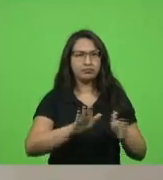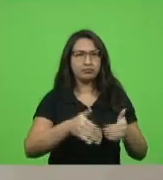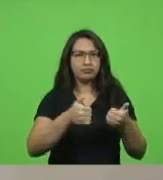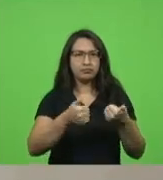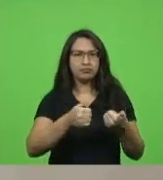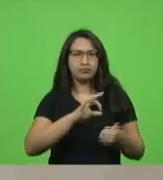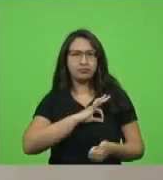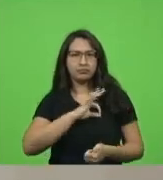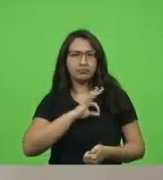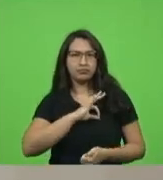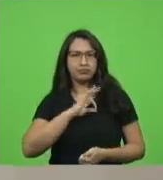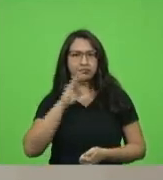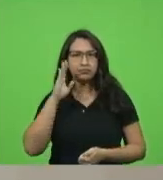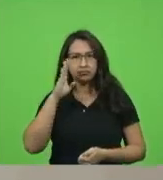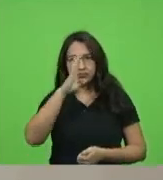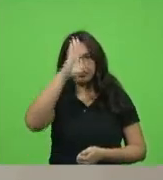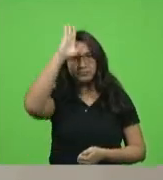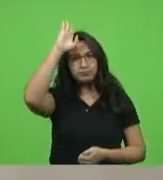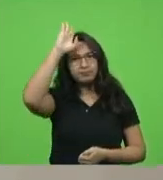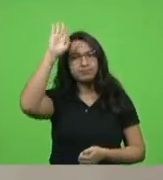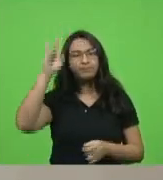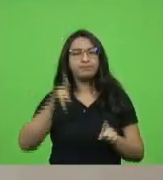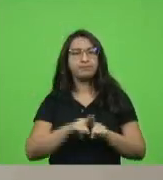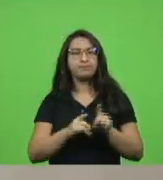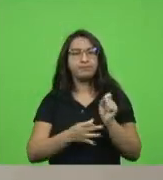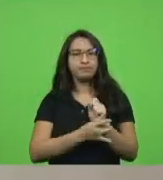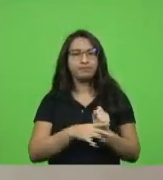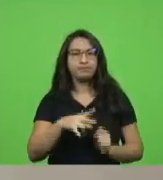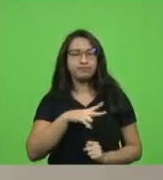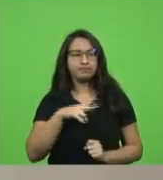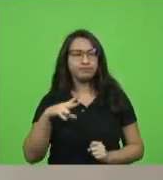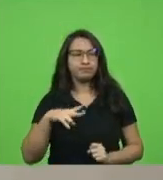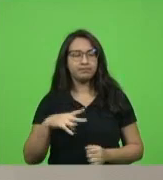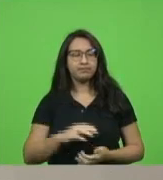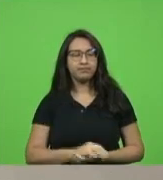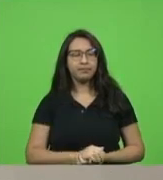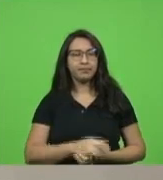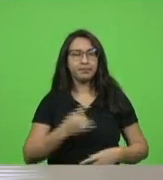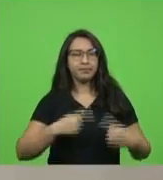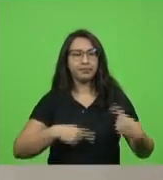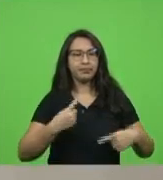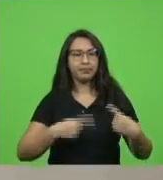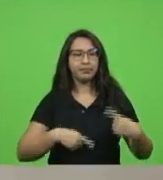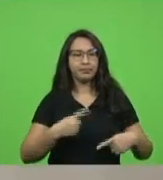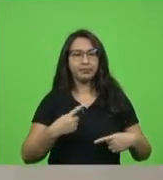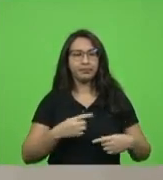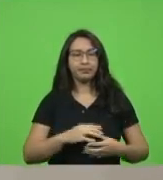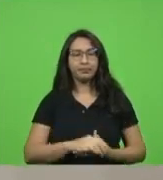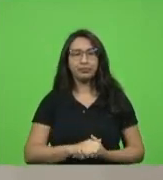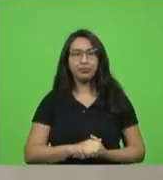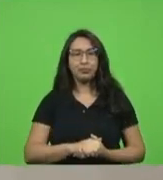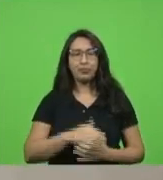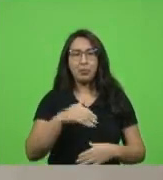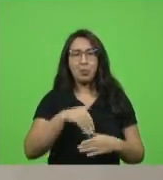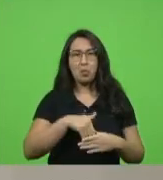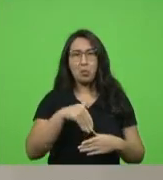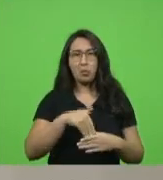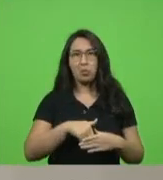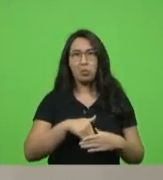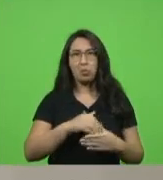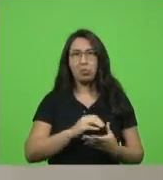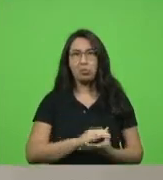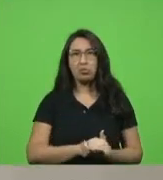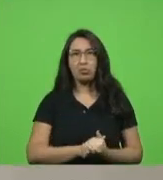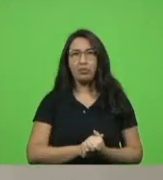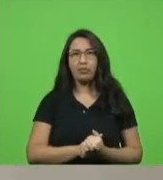Bombeiros Militar da Polícia Militar e da Segurança Pública em discussão não havendo quem queira discutir em votação deputados que aprovam